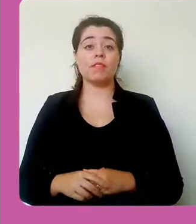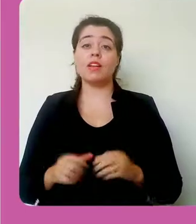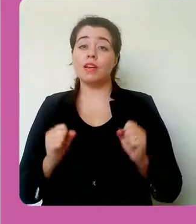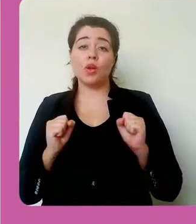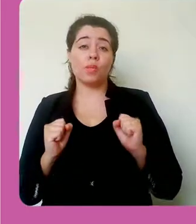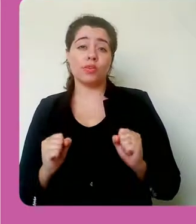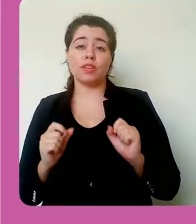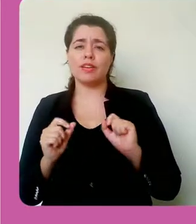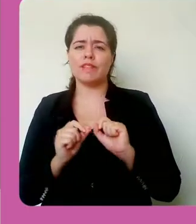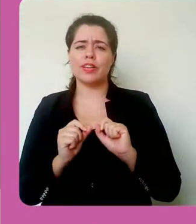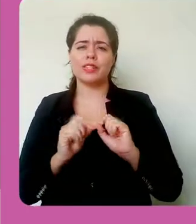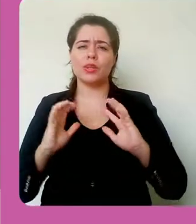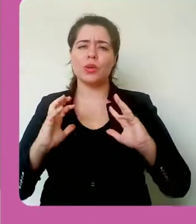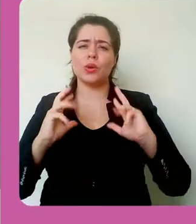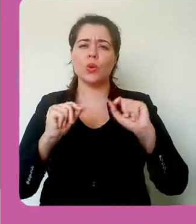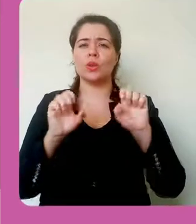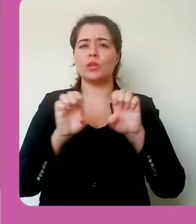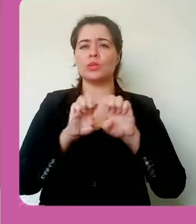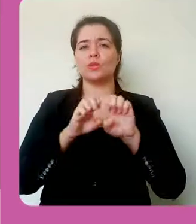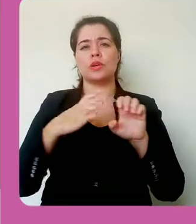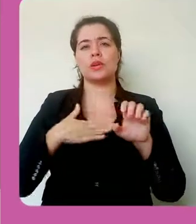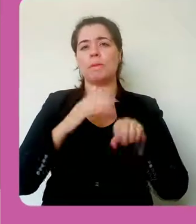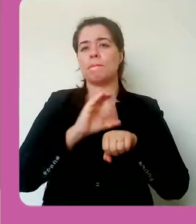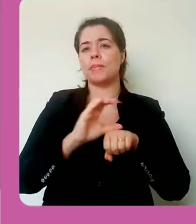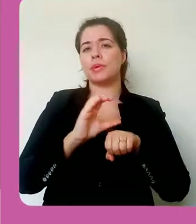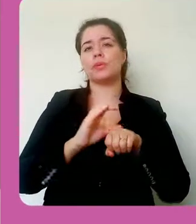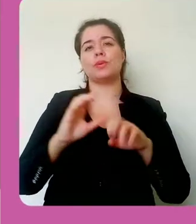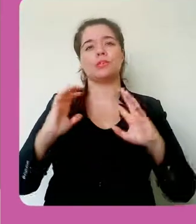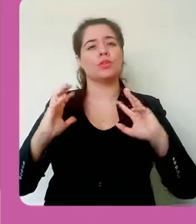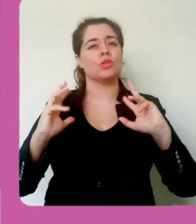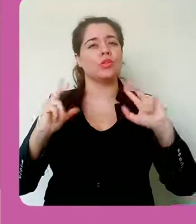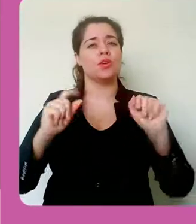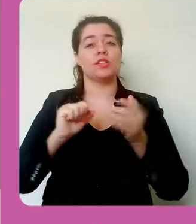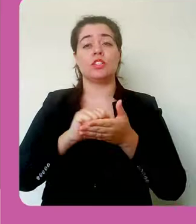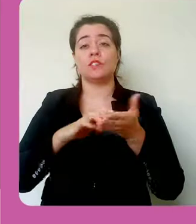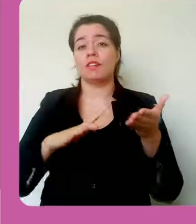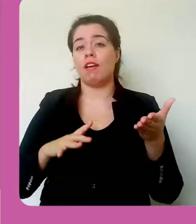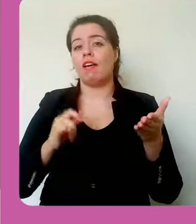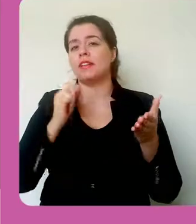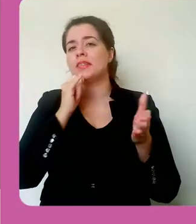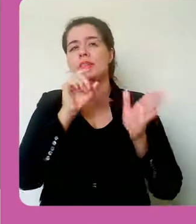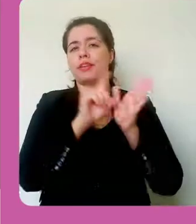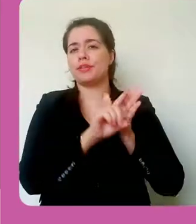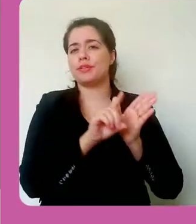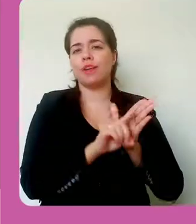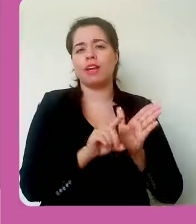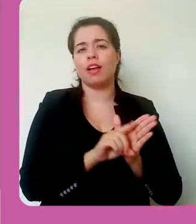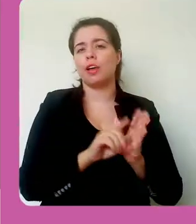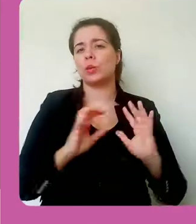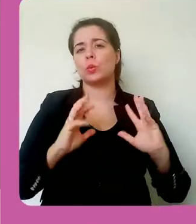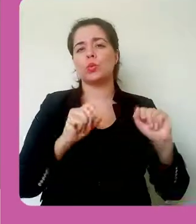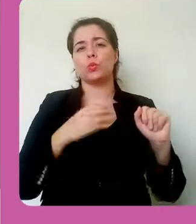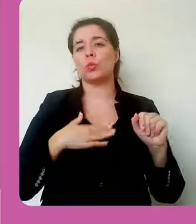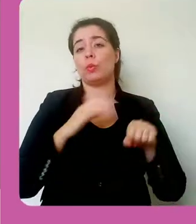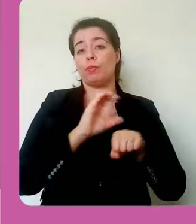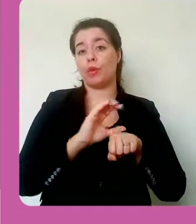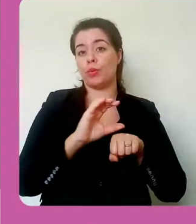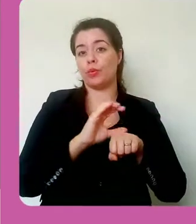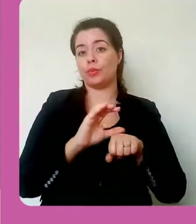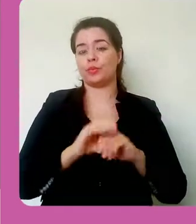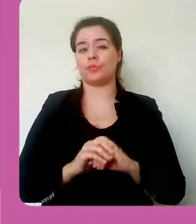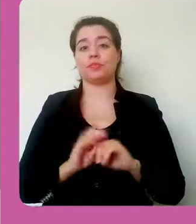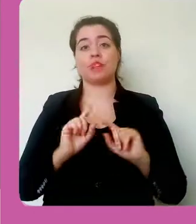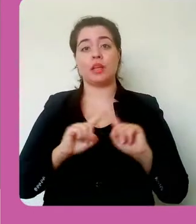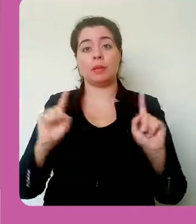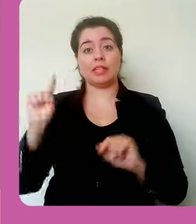estrutura do meu curso. Para todas as atividades, questionários do meu curso. Só que, na próxima edição, eu teria